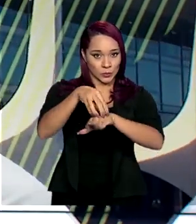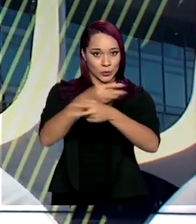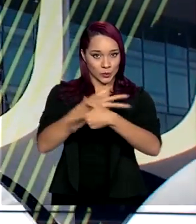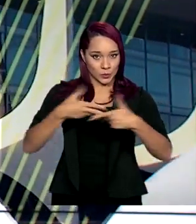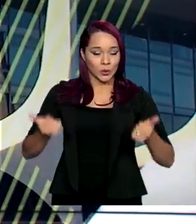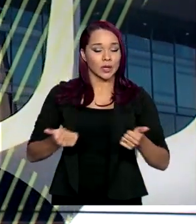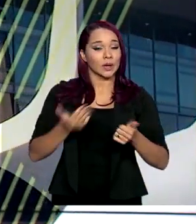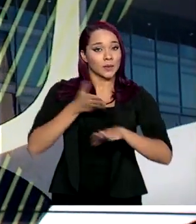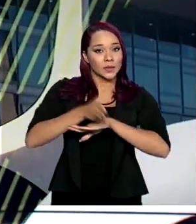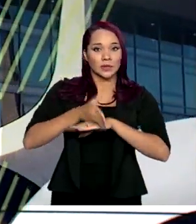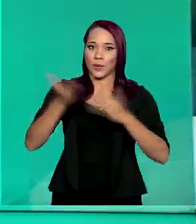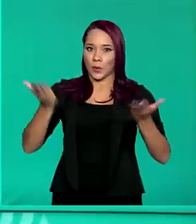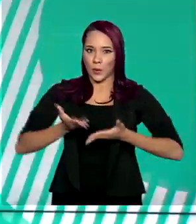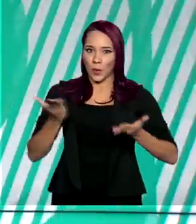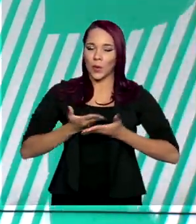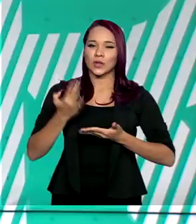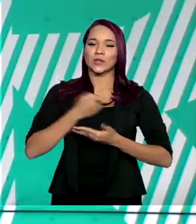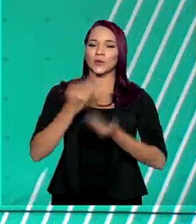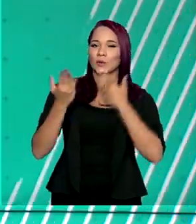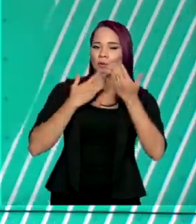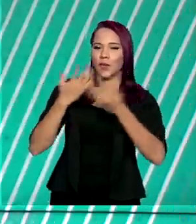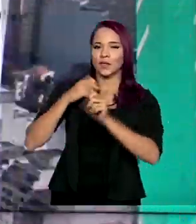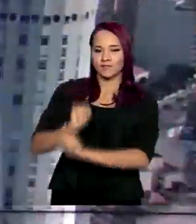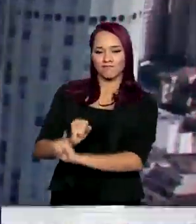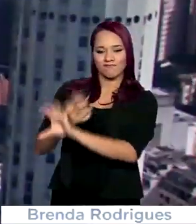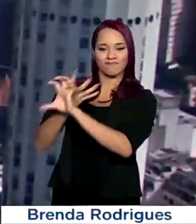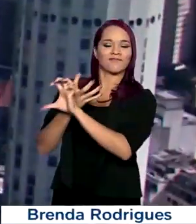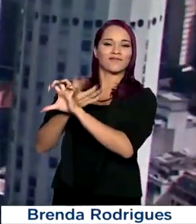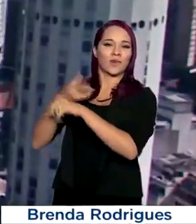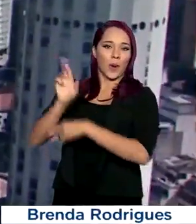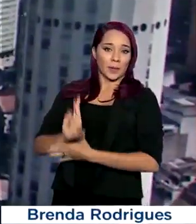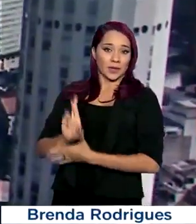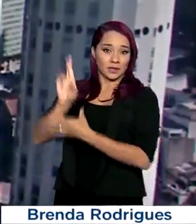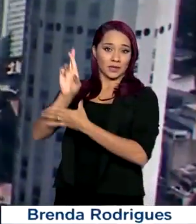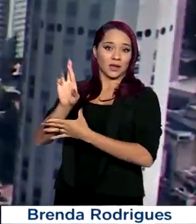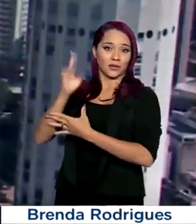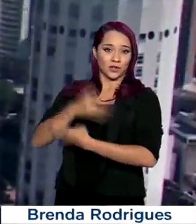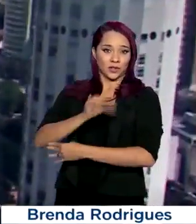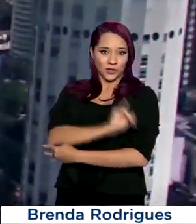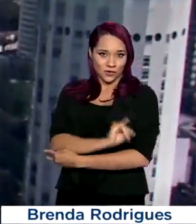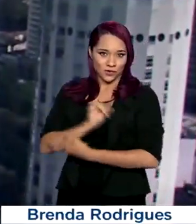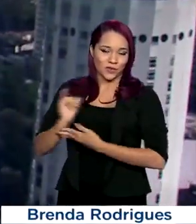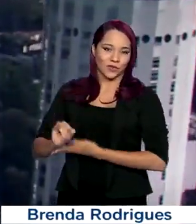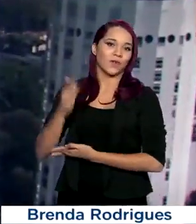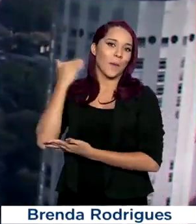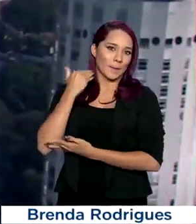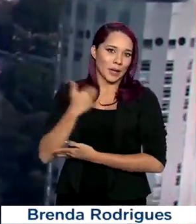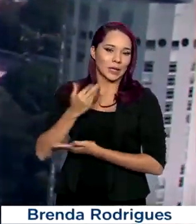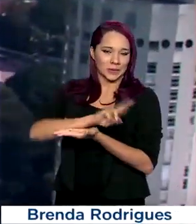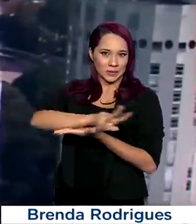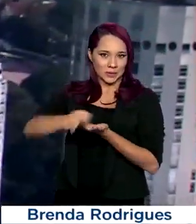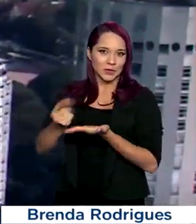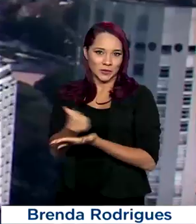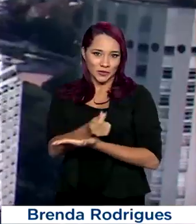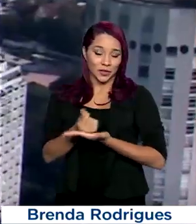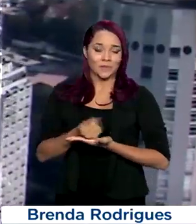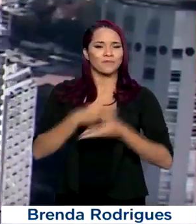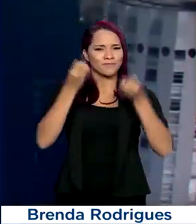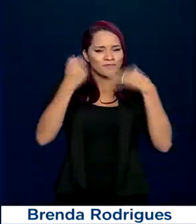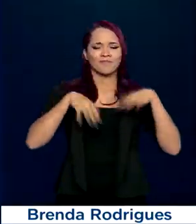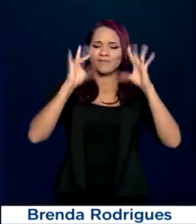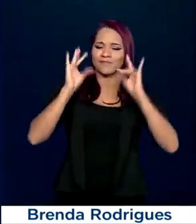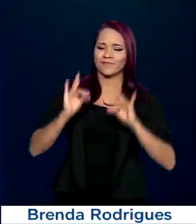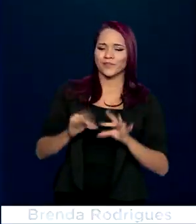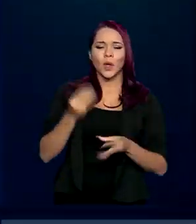participou hoje de uma conversa virtual com representantes de instituições financeiras. Ele detalhou como está o